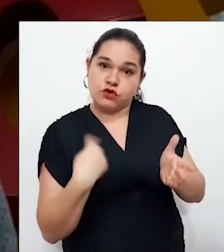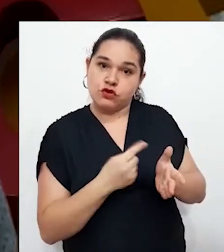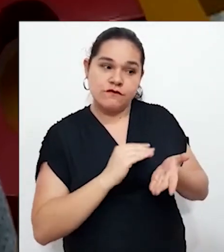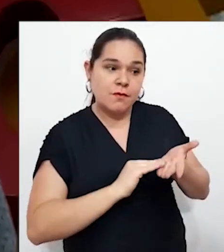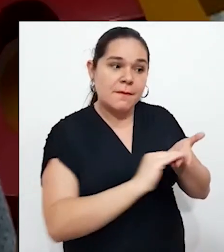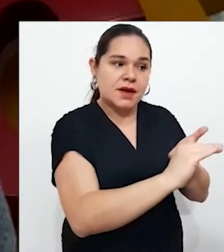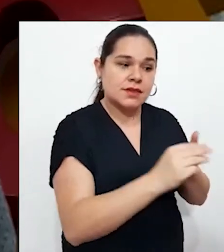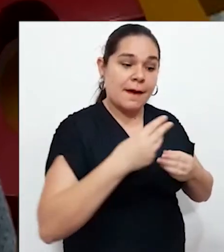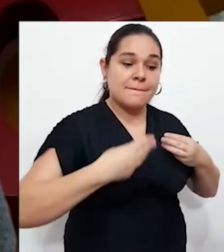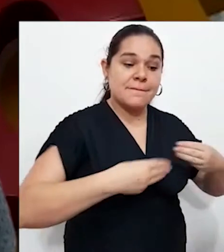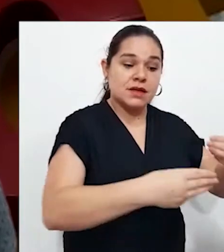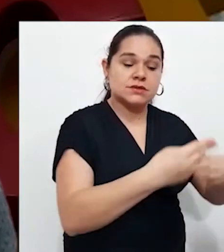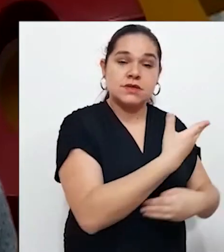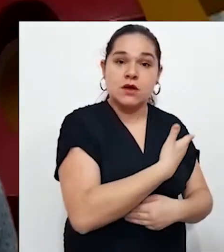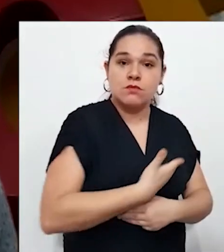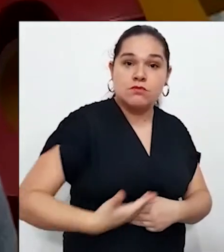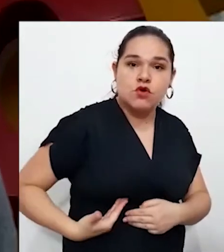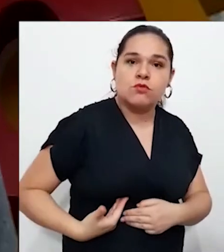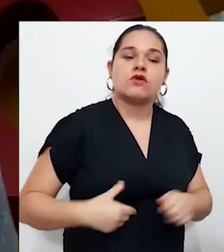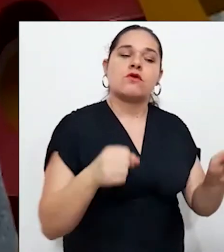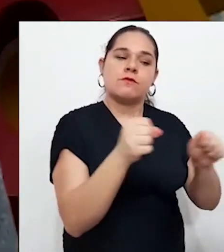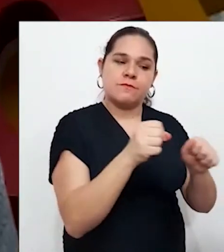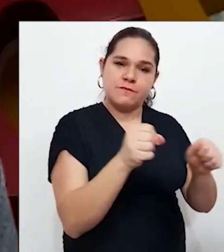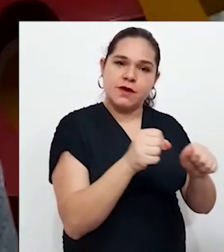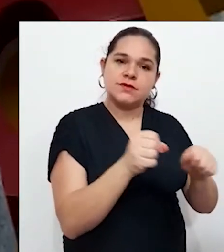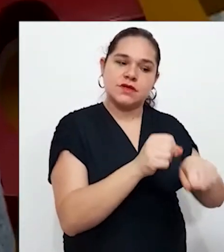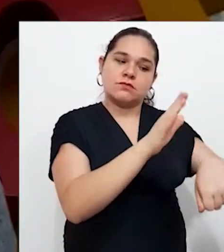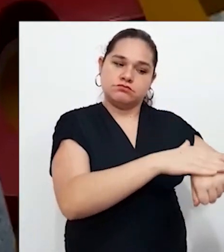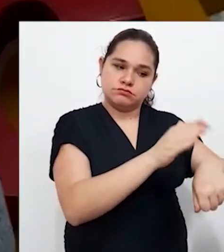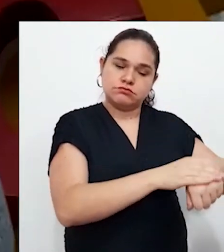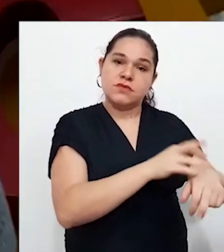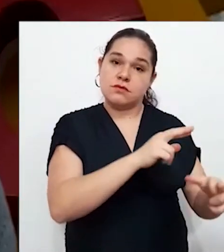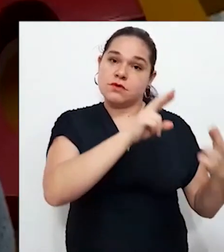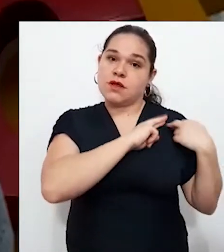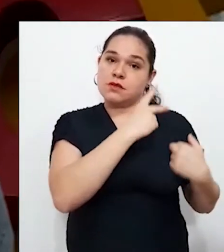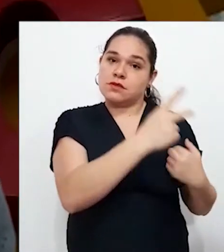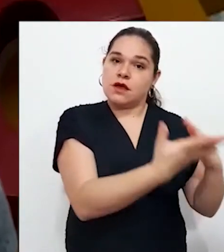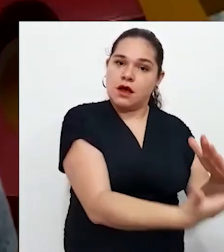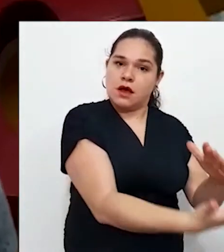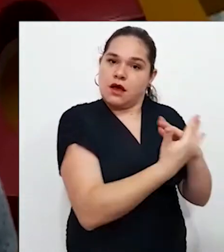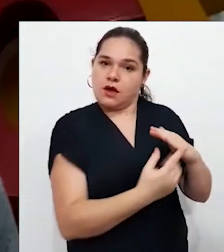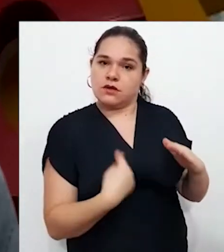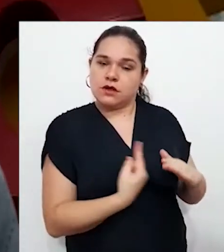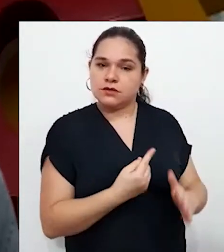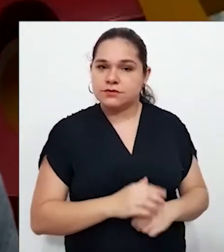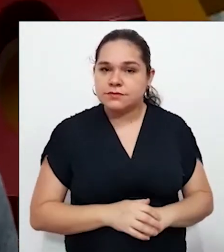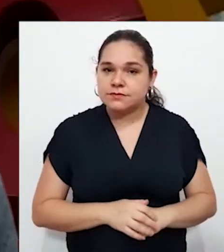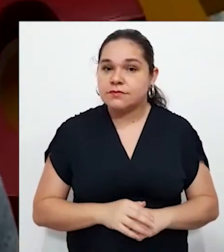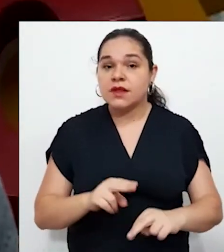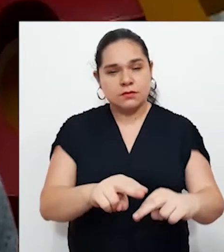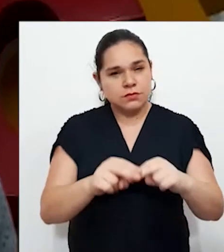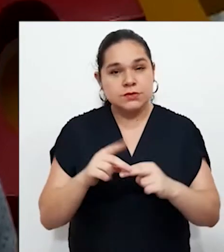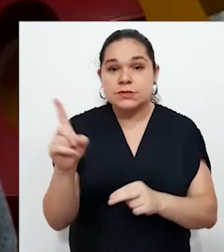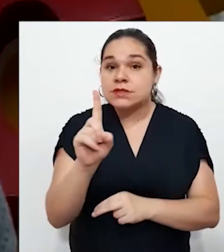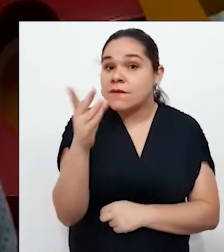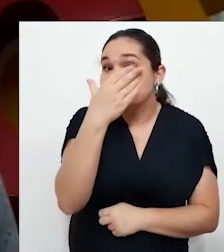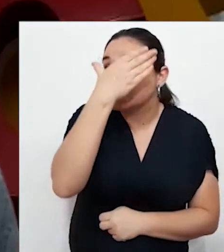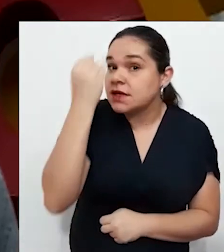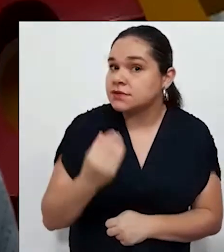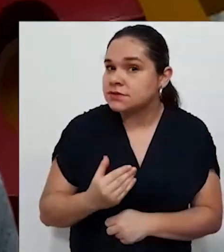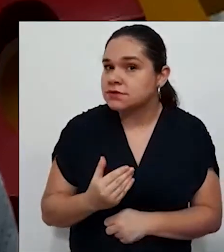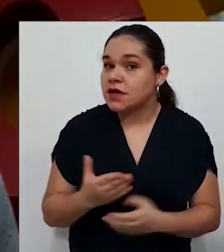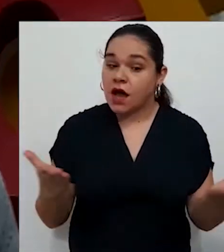fazer a sua intervenção necessária. E não esqueça, nesse domingo, vote certo.